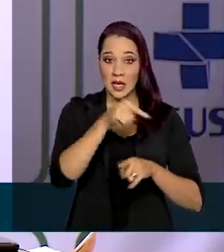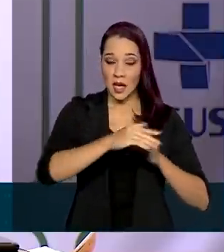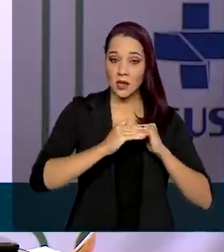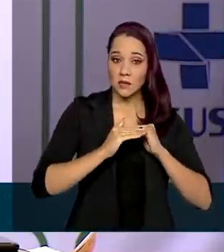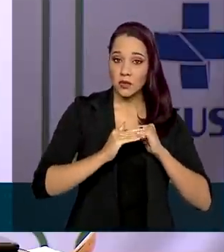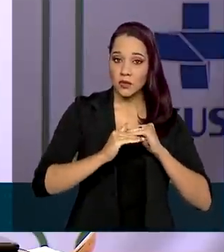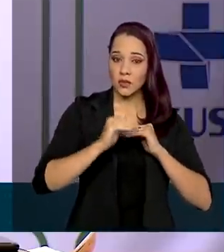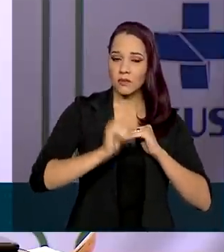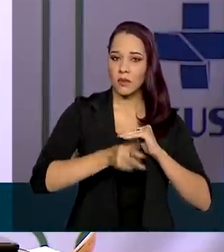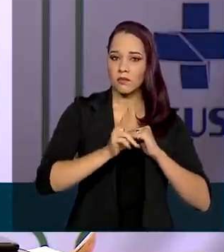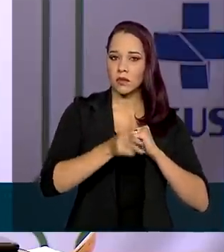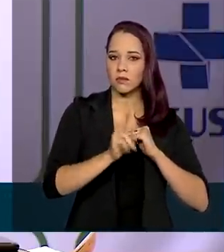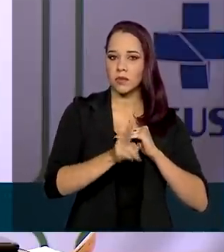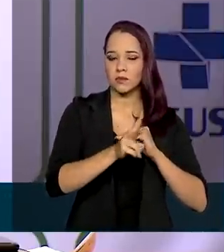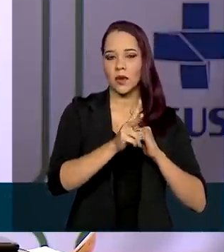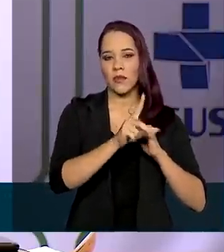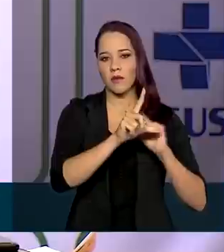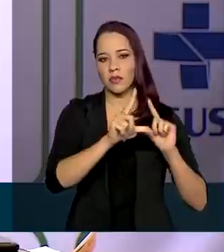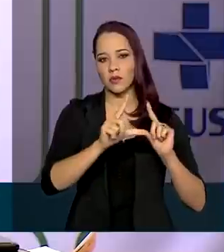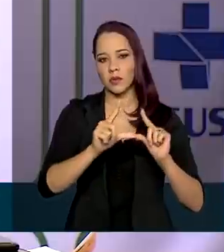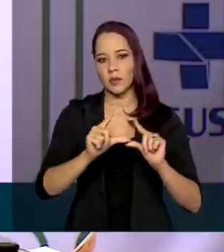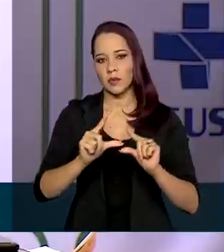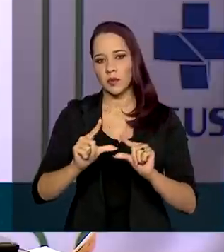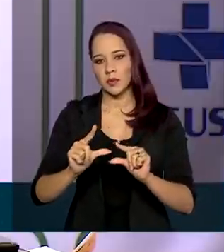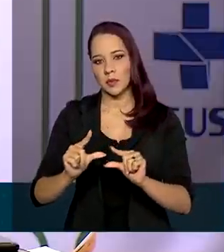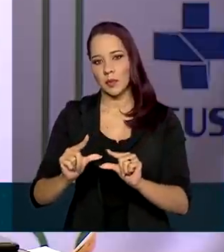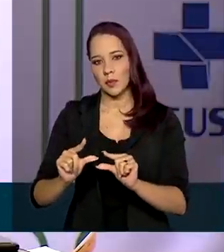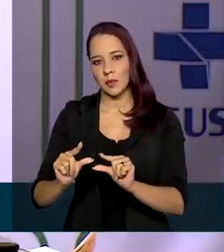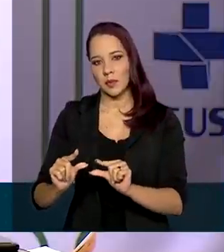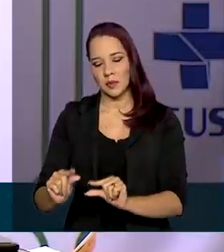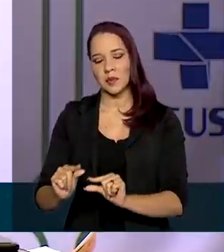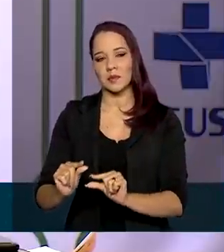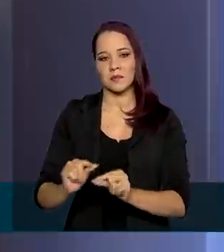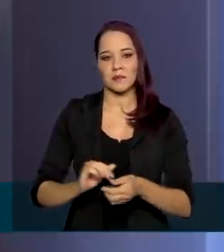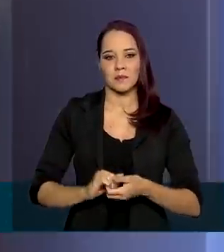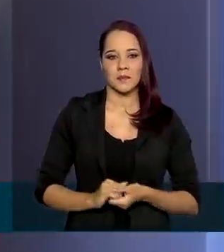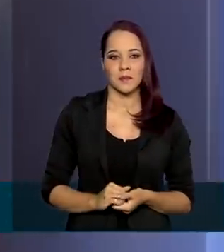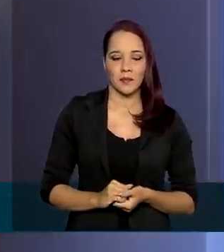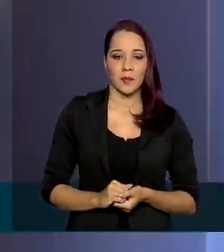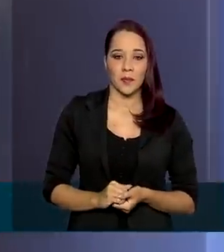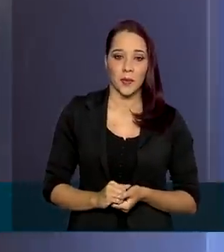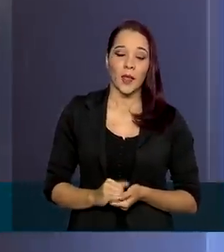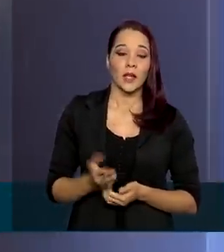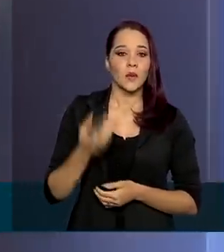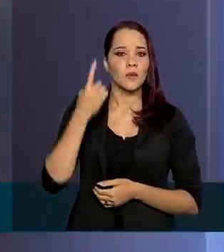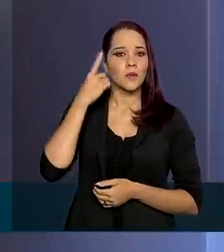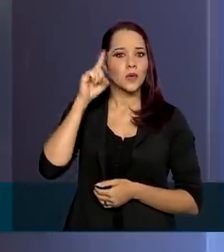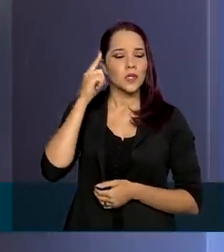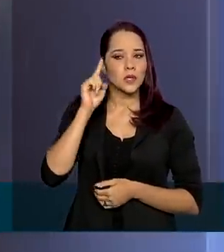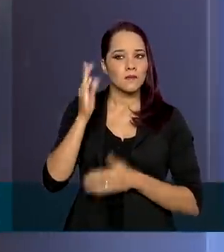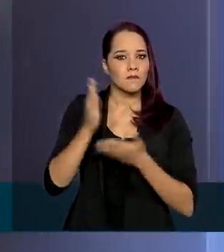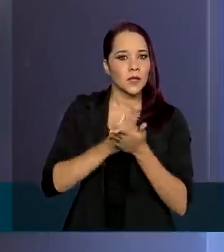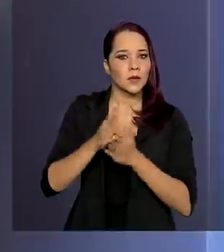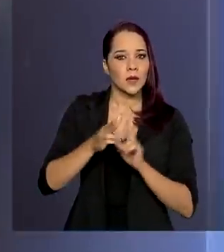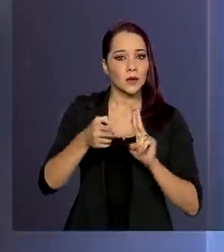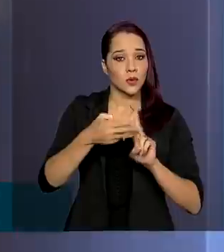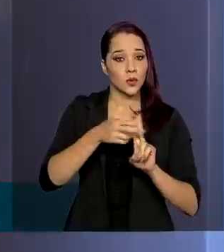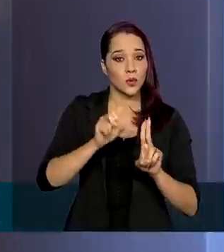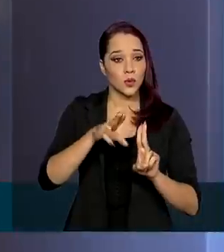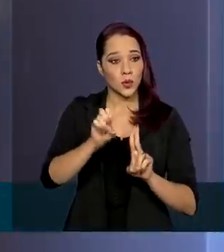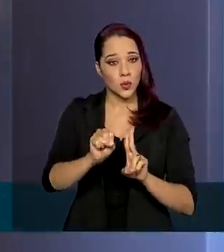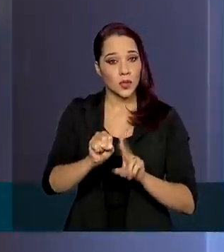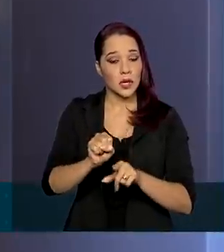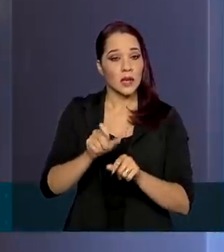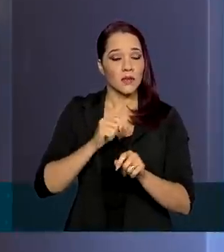platô vem caindo de maneira bastante significativa. Por dia, em média, o Sistema Único de Saúde